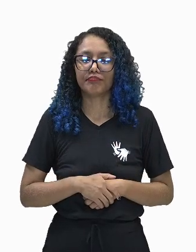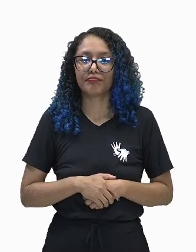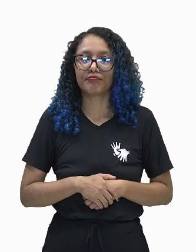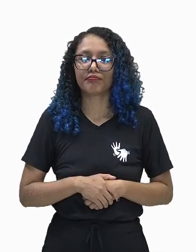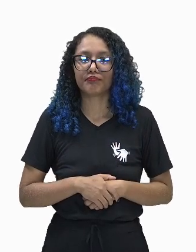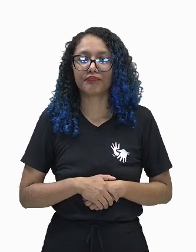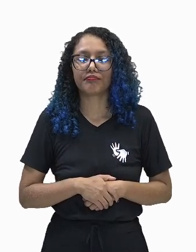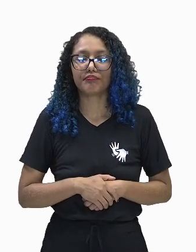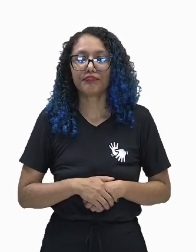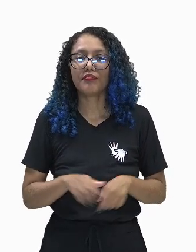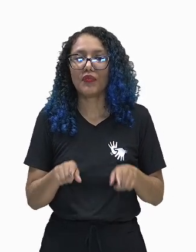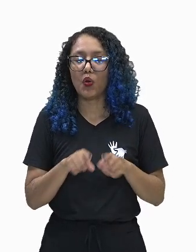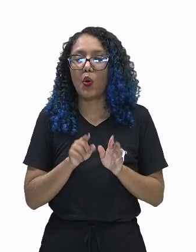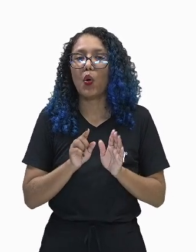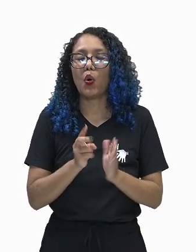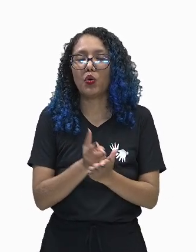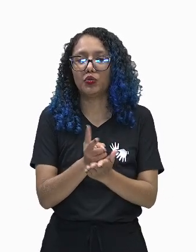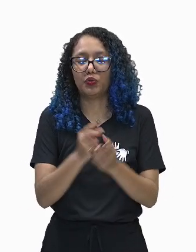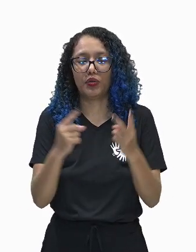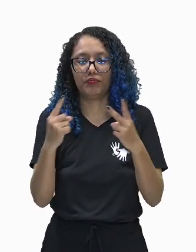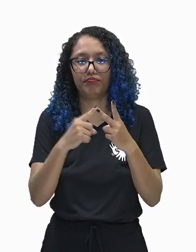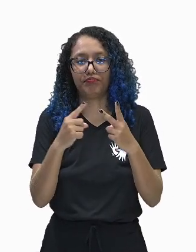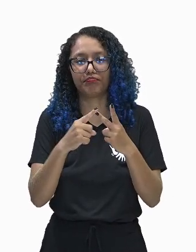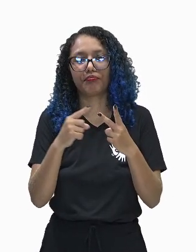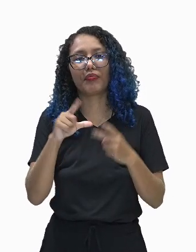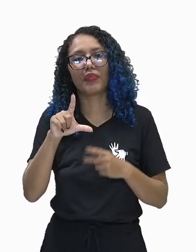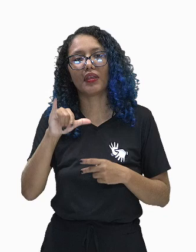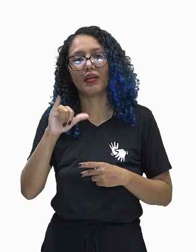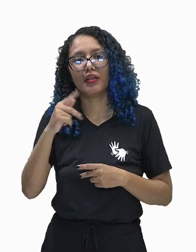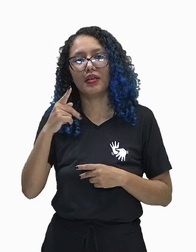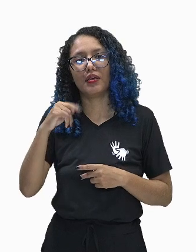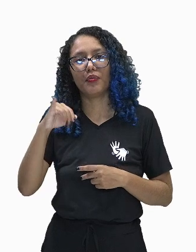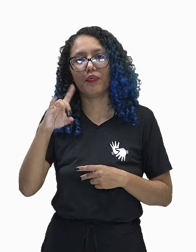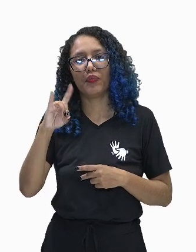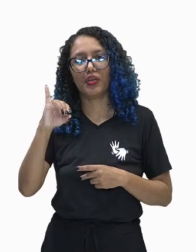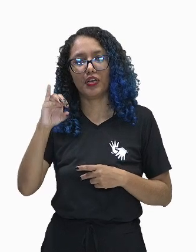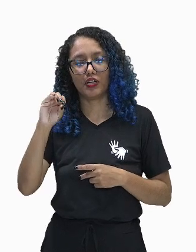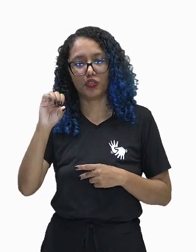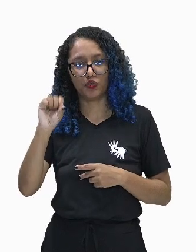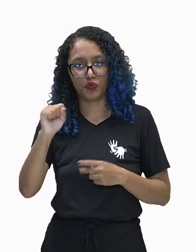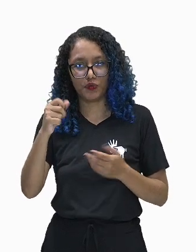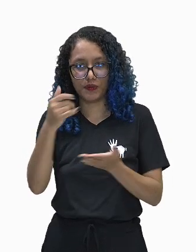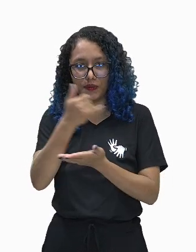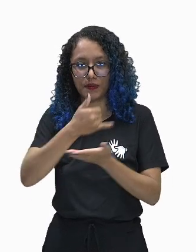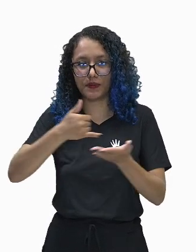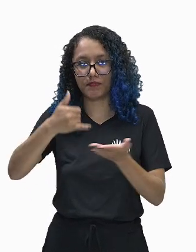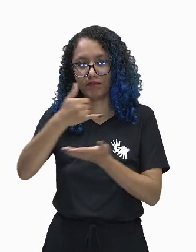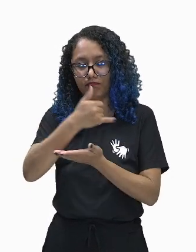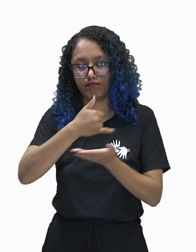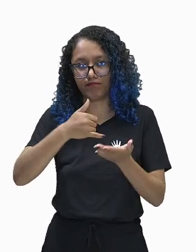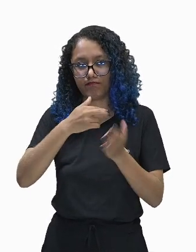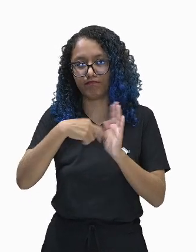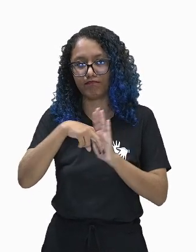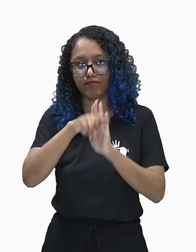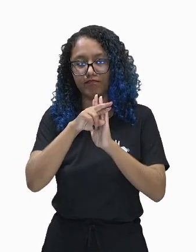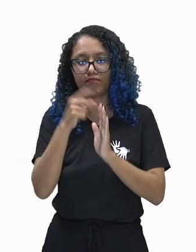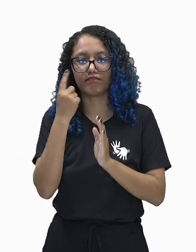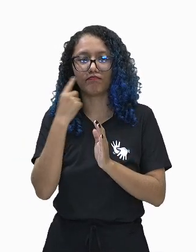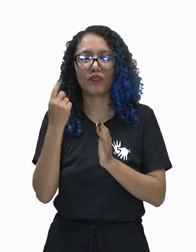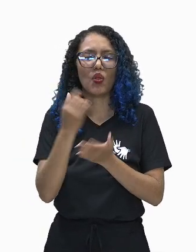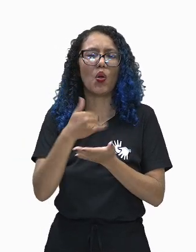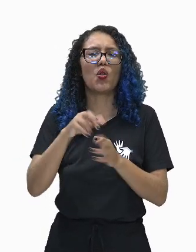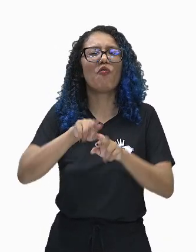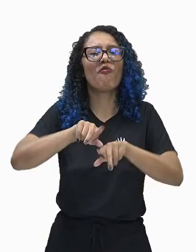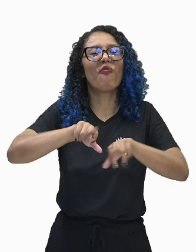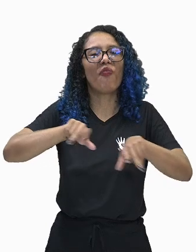lipídios, que são outras macromoléculas representadas pelos óleos e gorduras. São